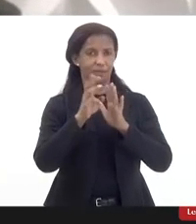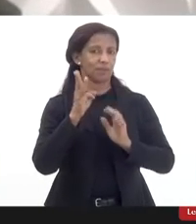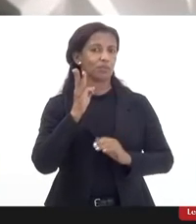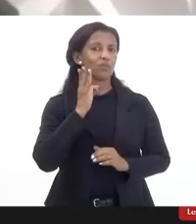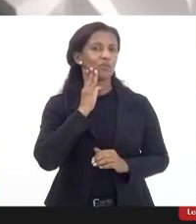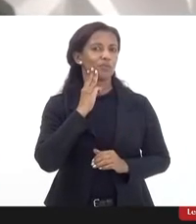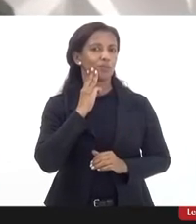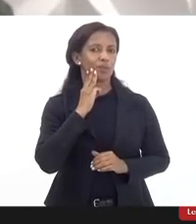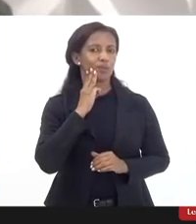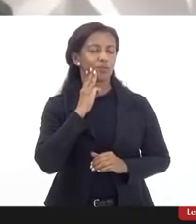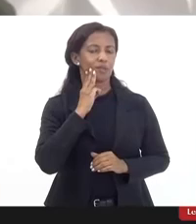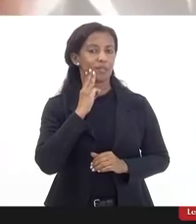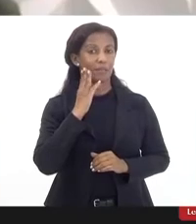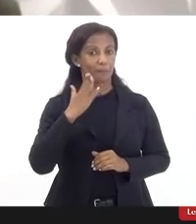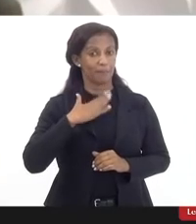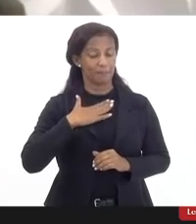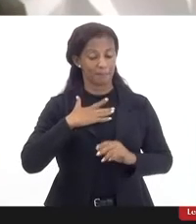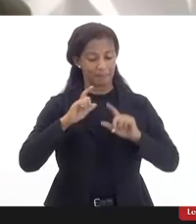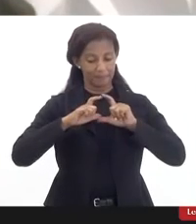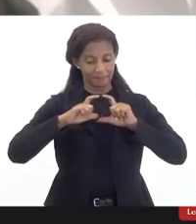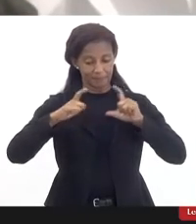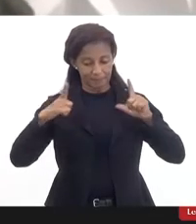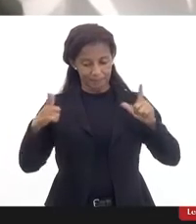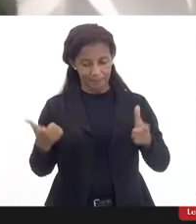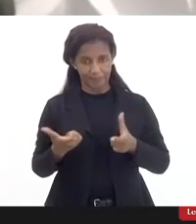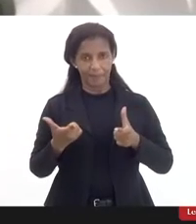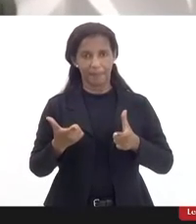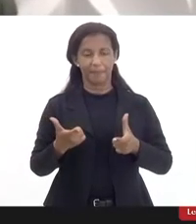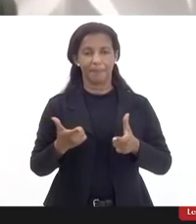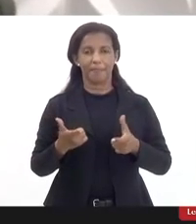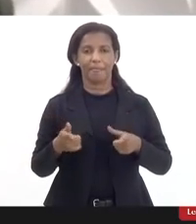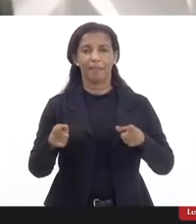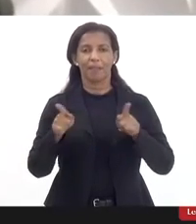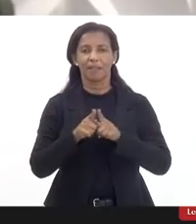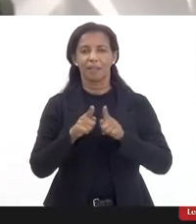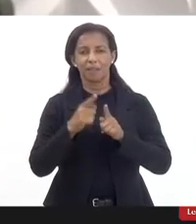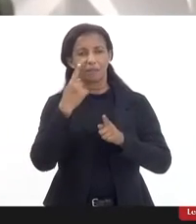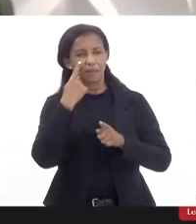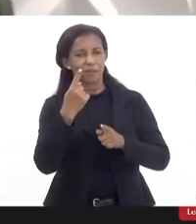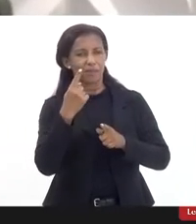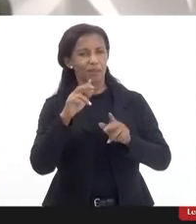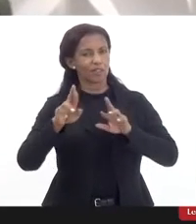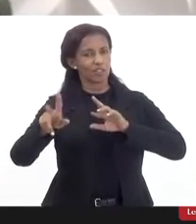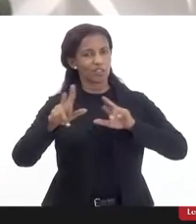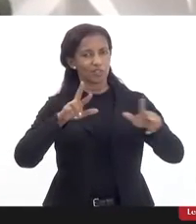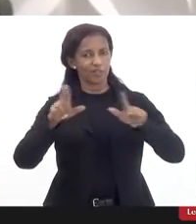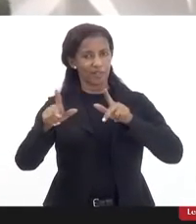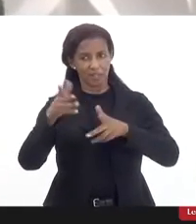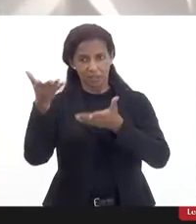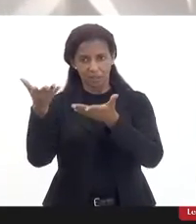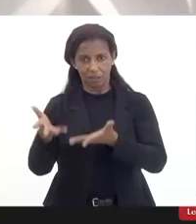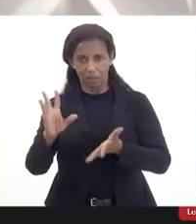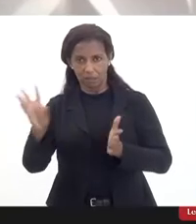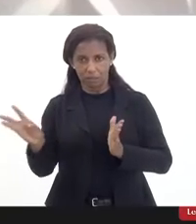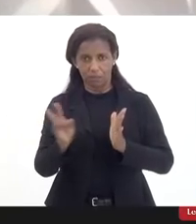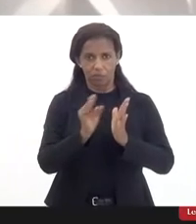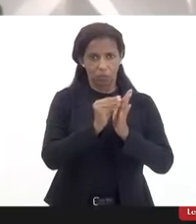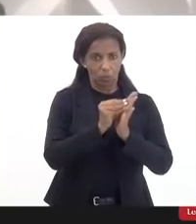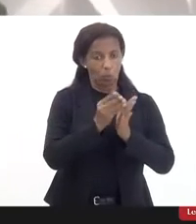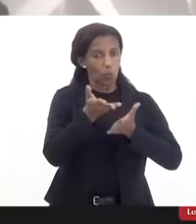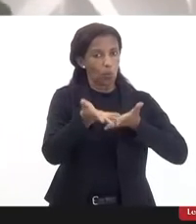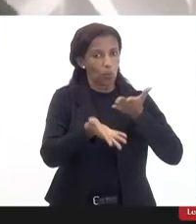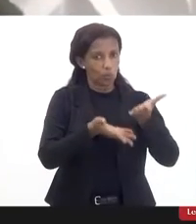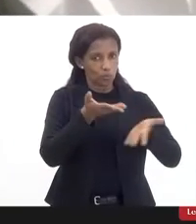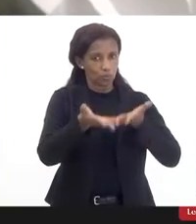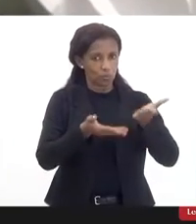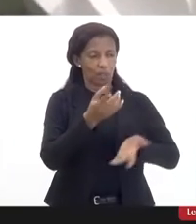meu sentir mais ampla e acolhendo as diferenças colocadas aqui pelo senhor com os cuidados